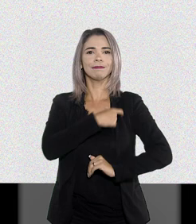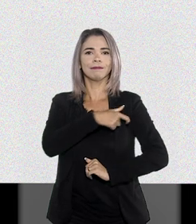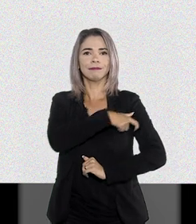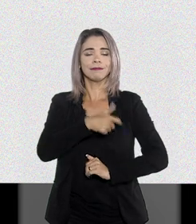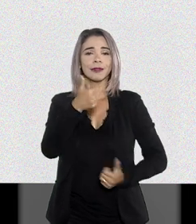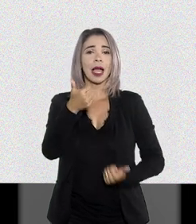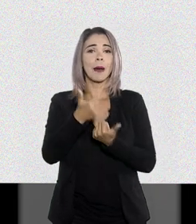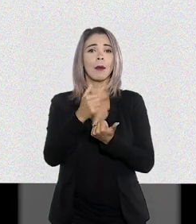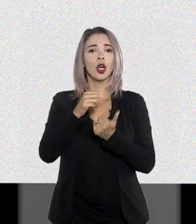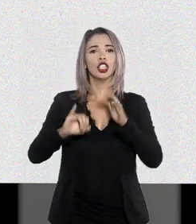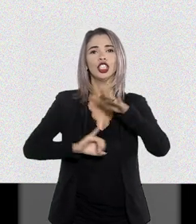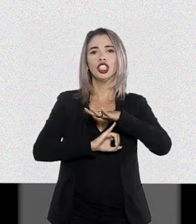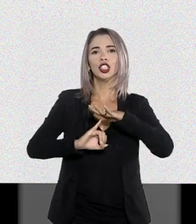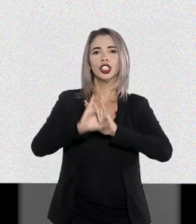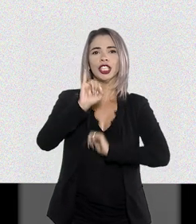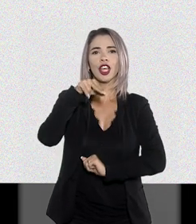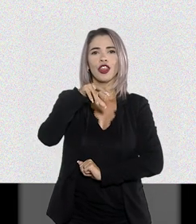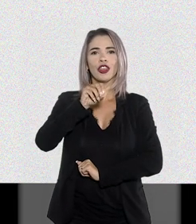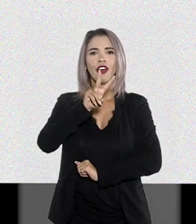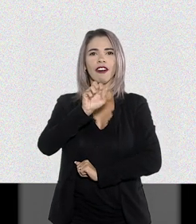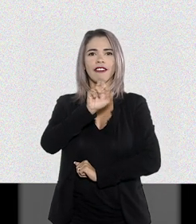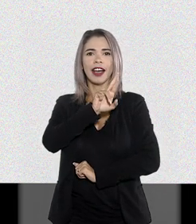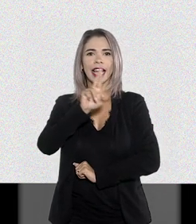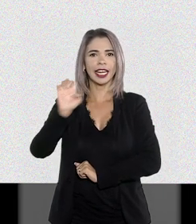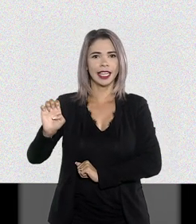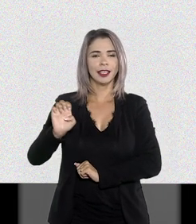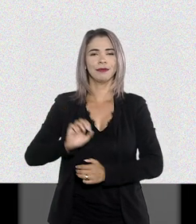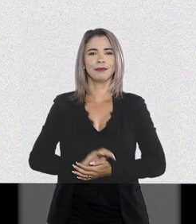Suécia. Apoio Instituto Inovare.